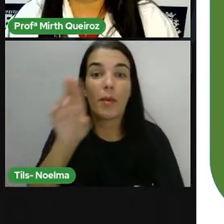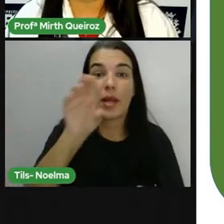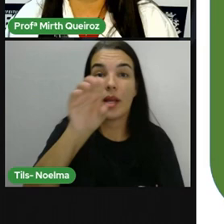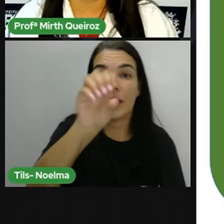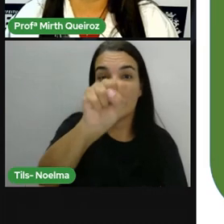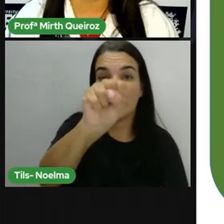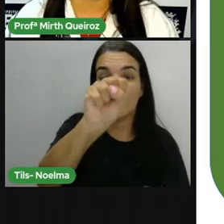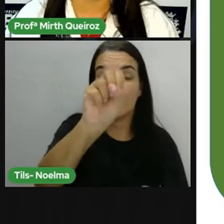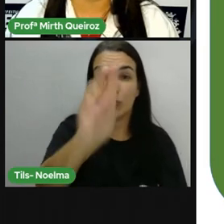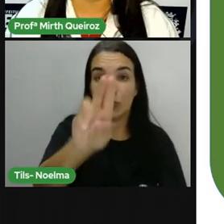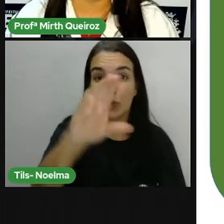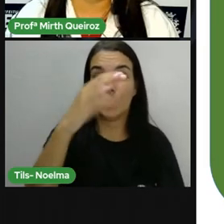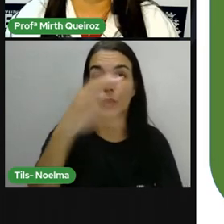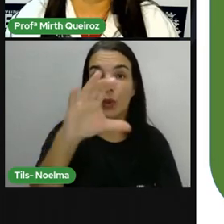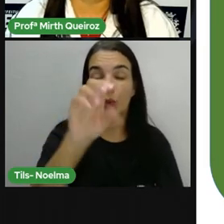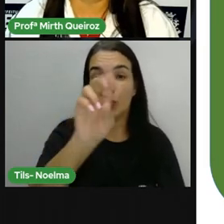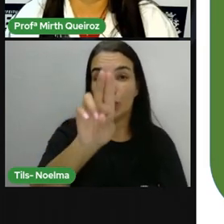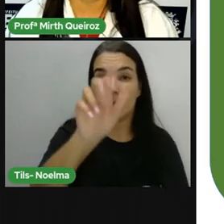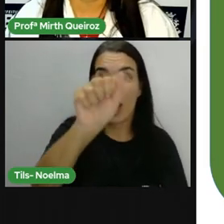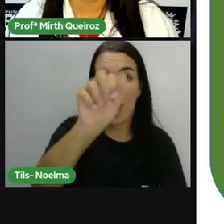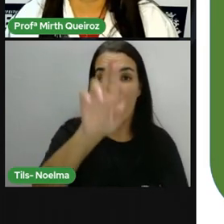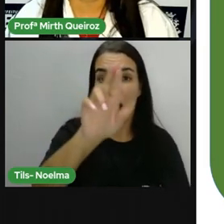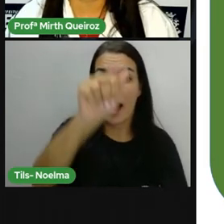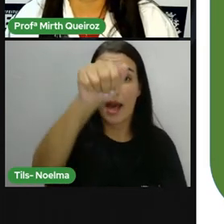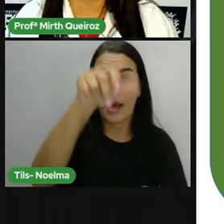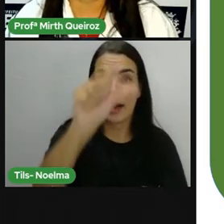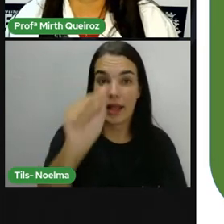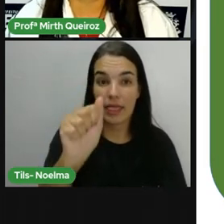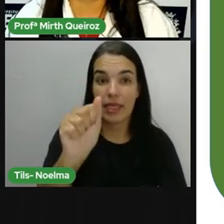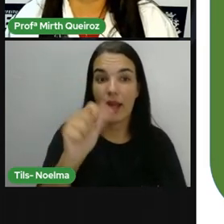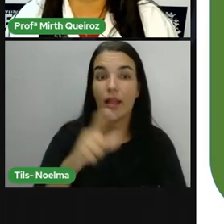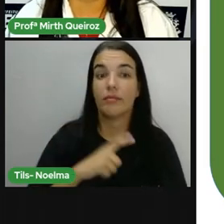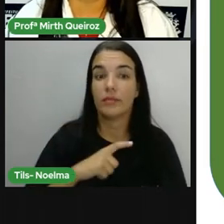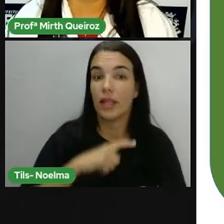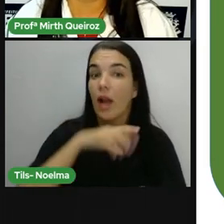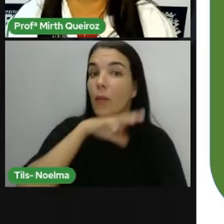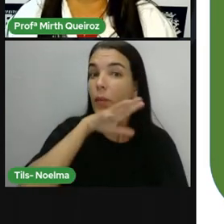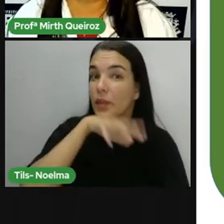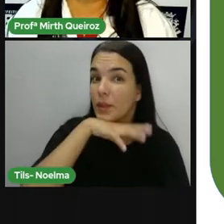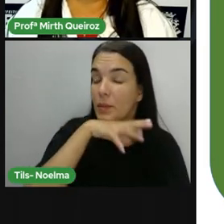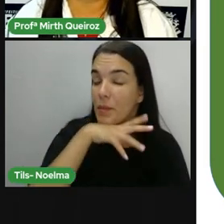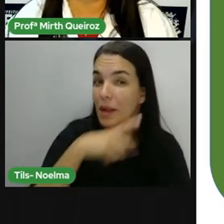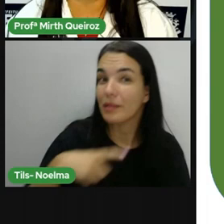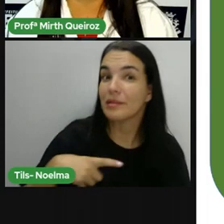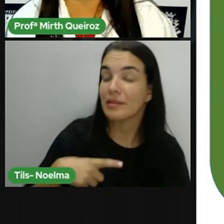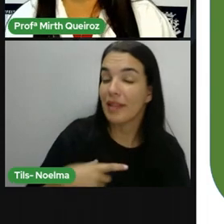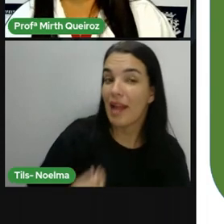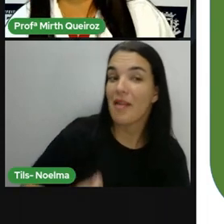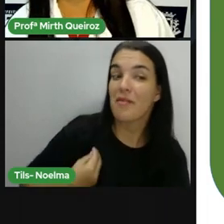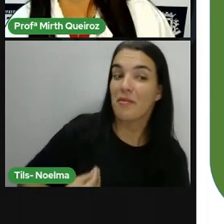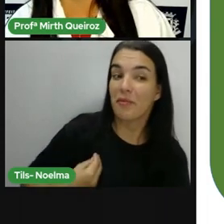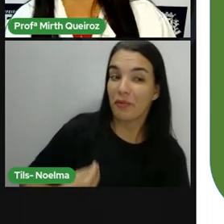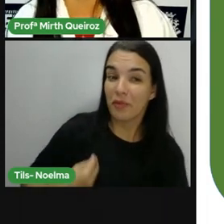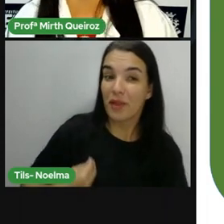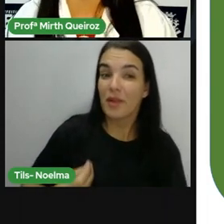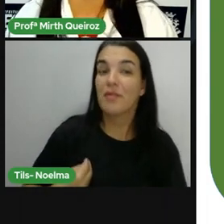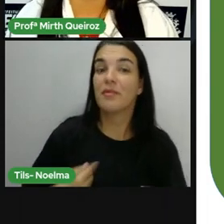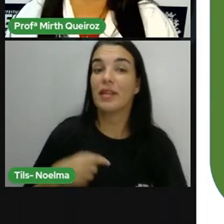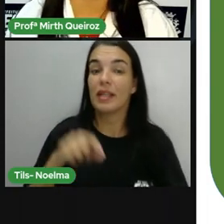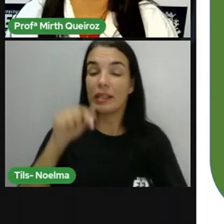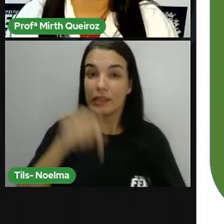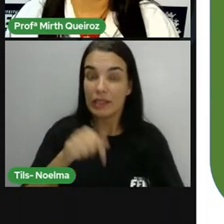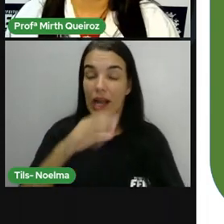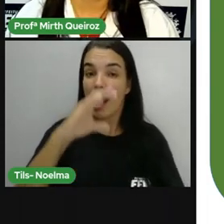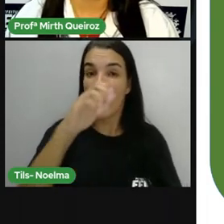baio, né? É uma das espécies de animais que vive tanto na caatinga como também em outros biomas